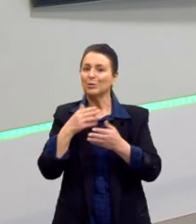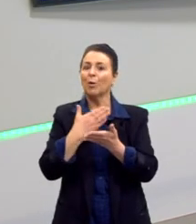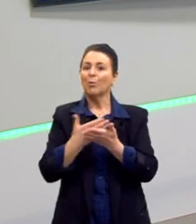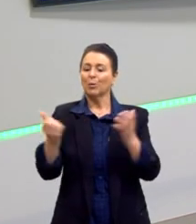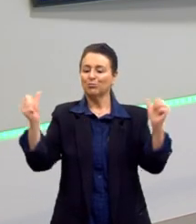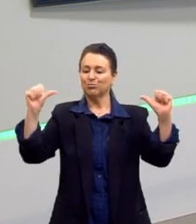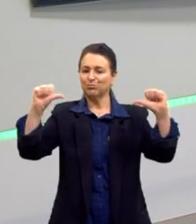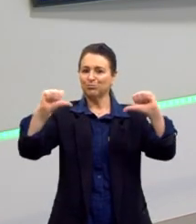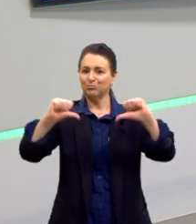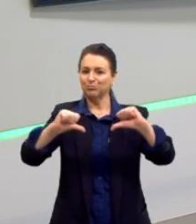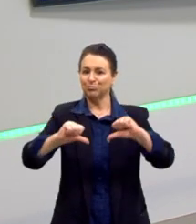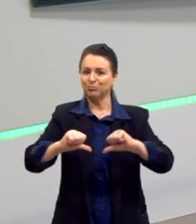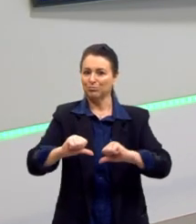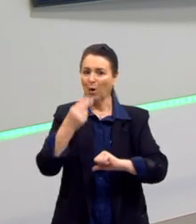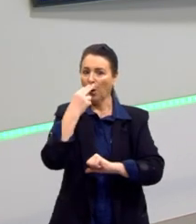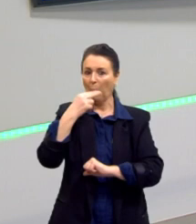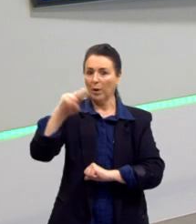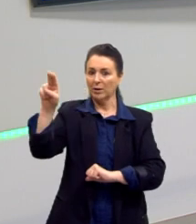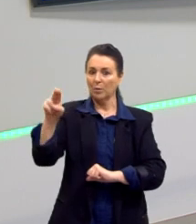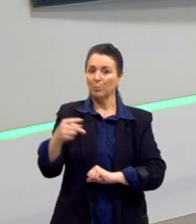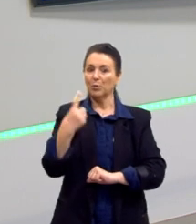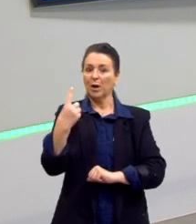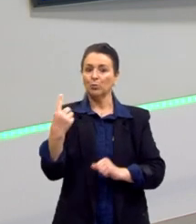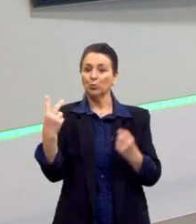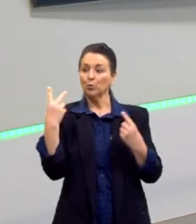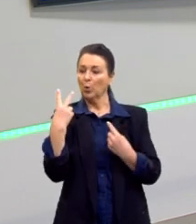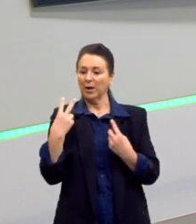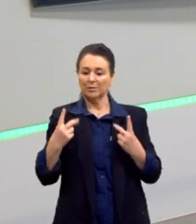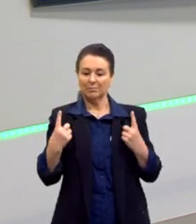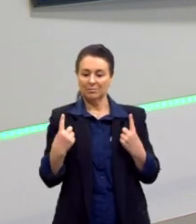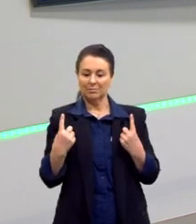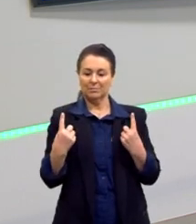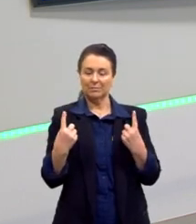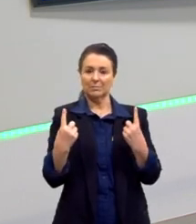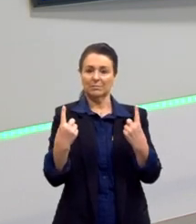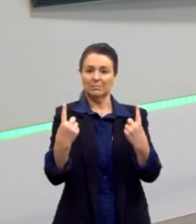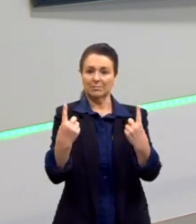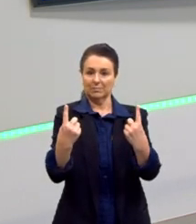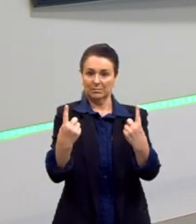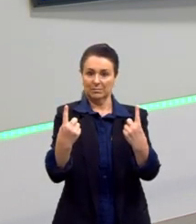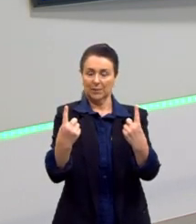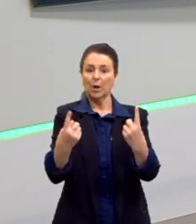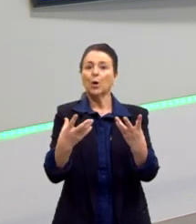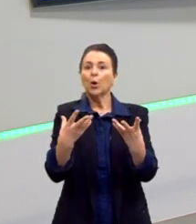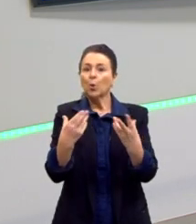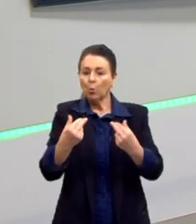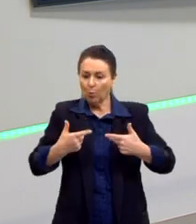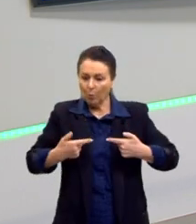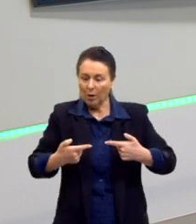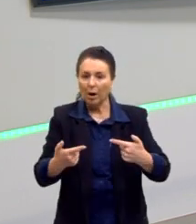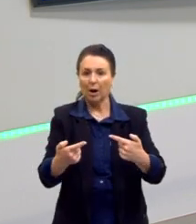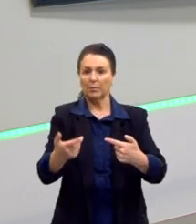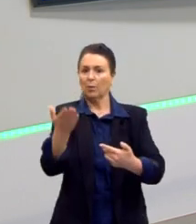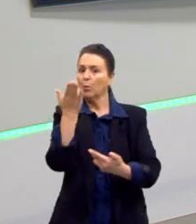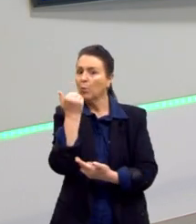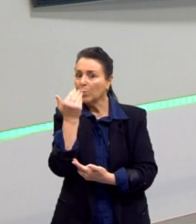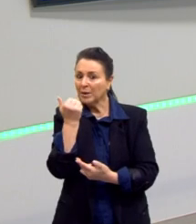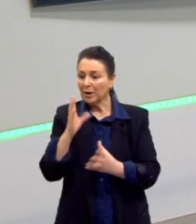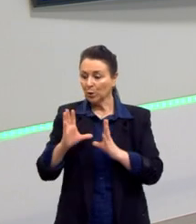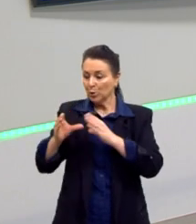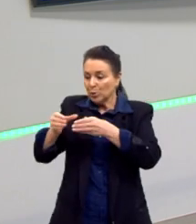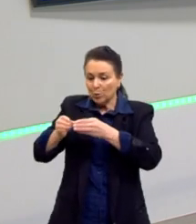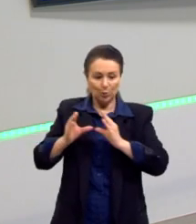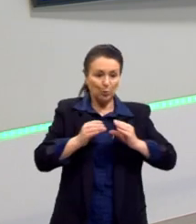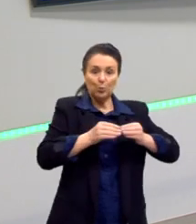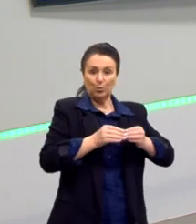ter dois frontes de batalha, que é muito difícil de tu manter eles com munição, com alimentos, e daí eles começam,